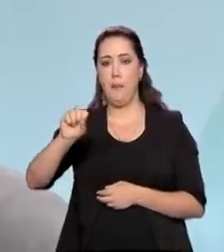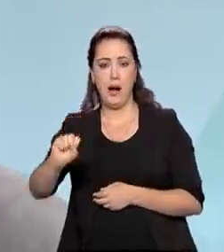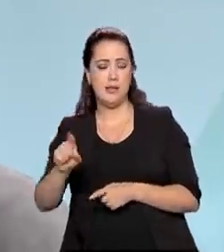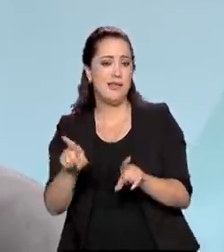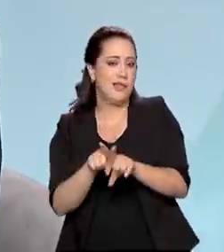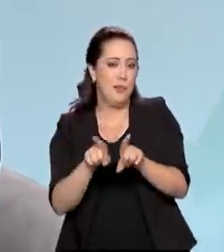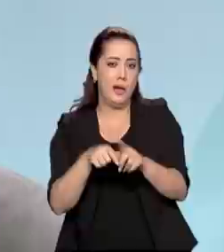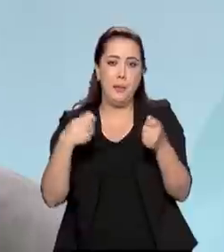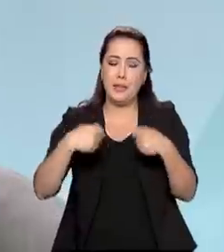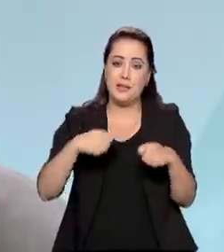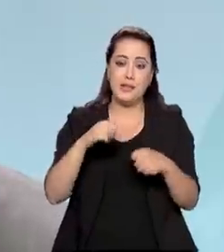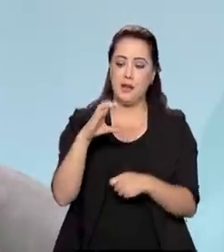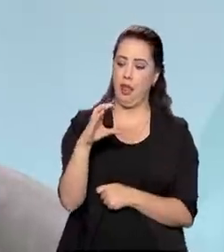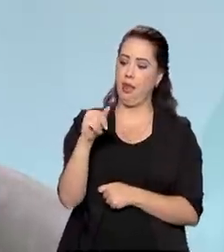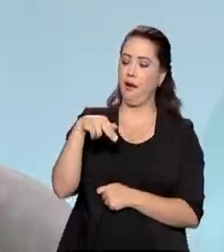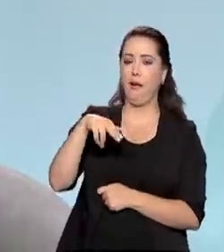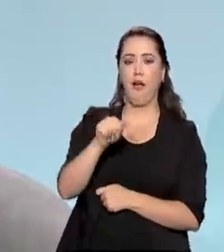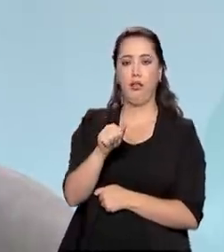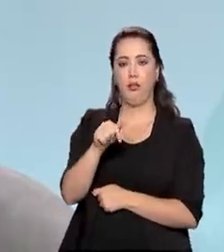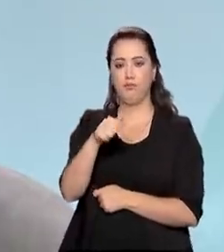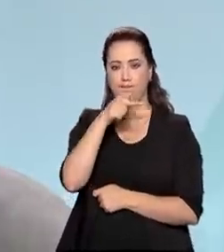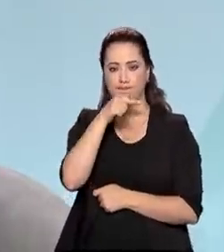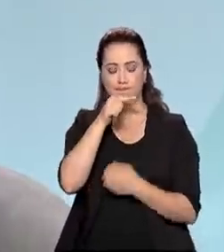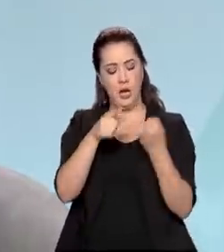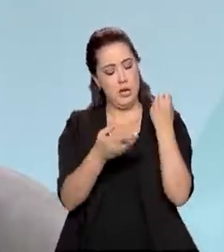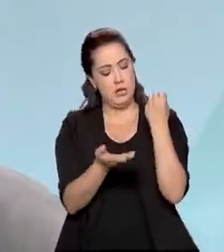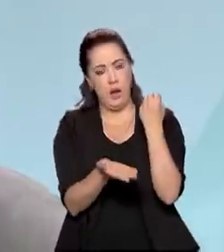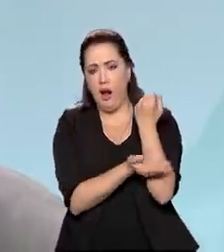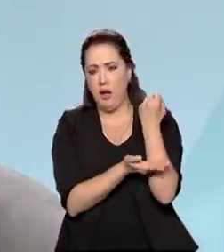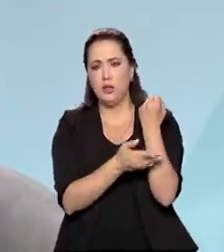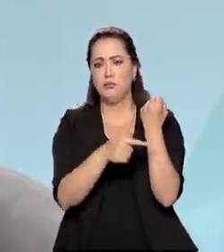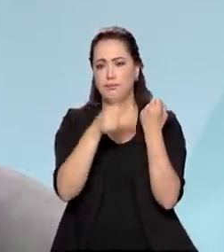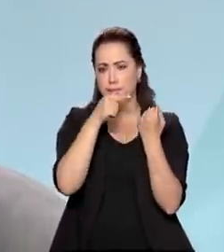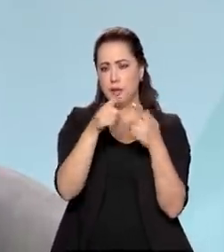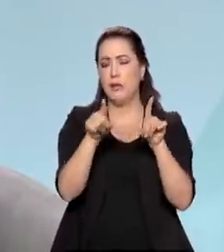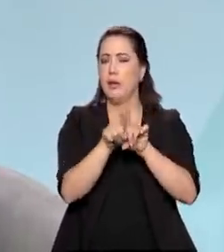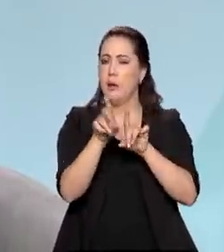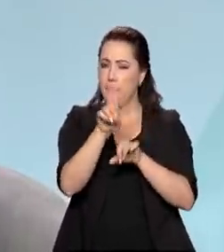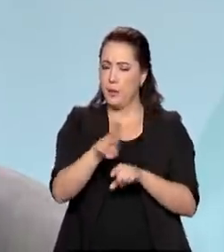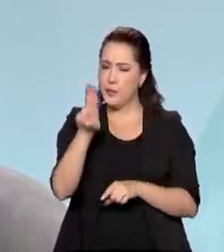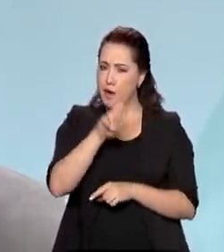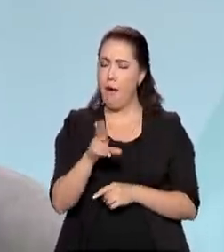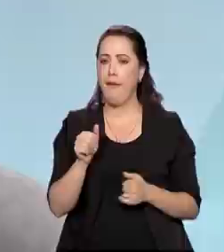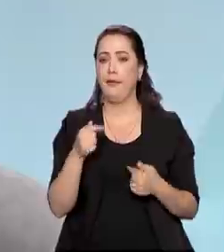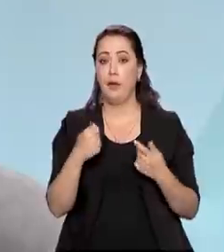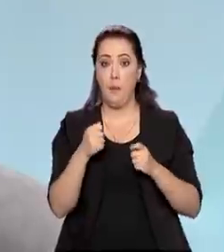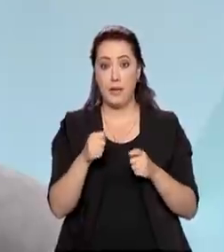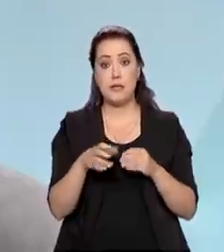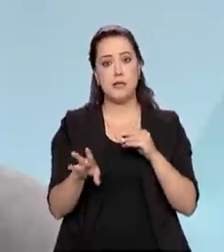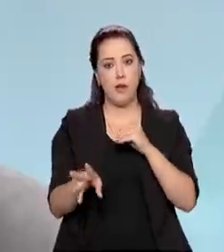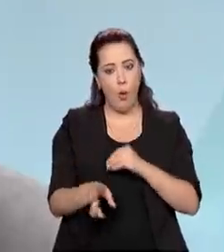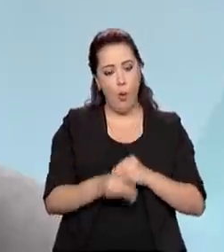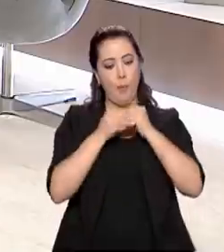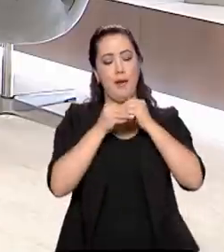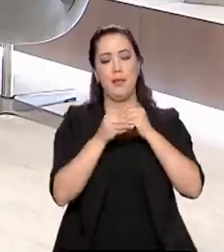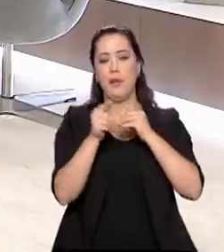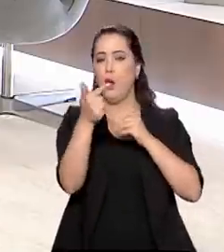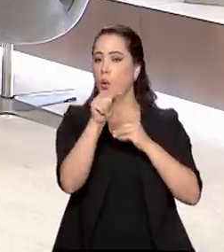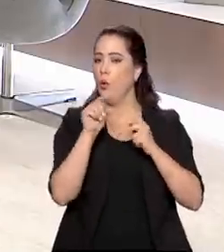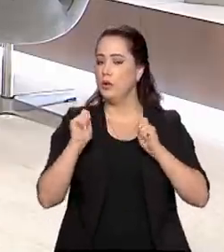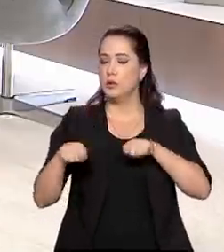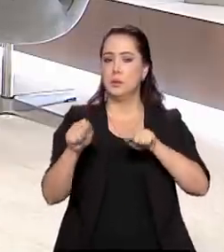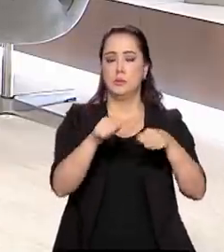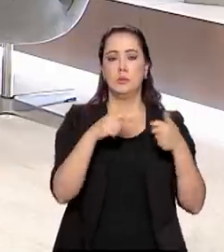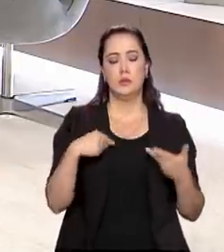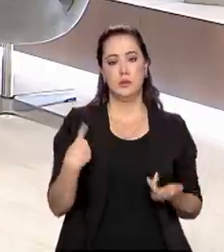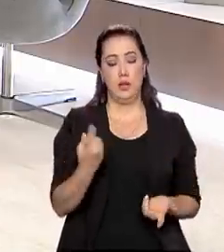aquela biomassa e outros períodos não. Por isso que também é importante a gente complementar com outras fontes, principalmente